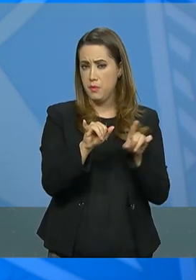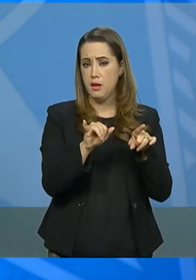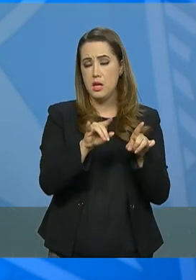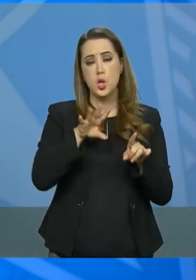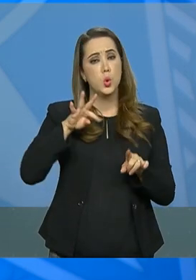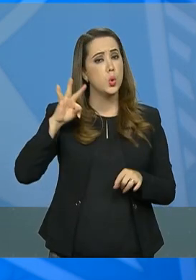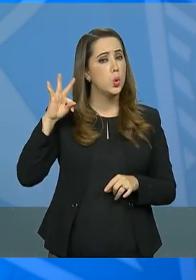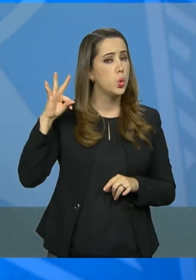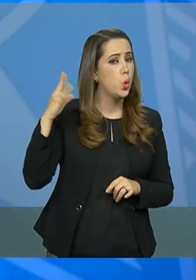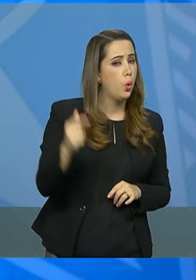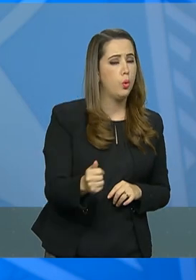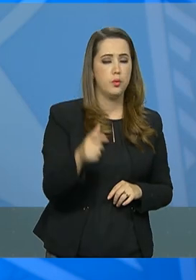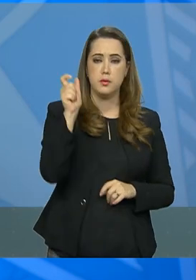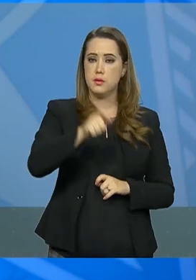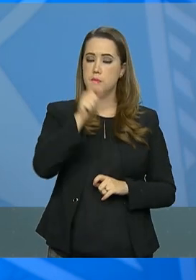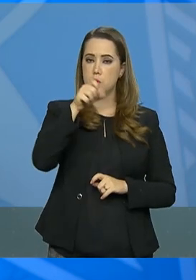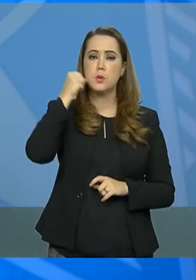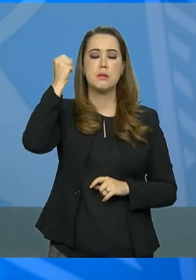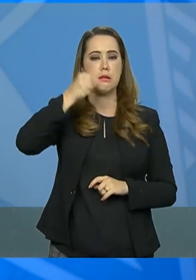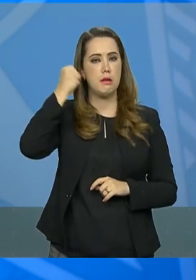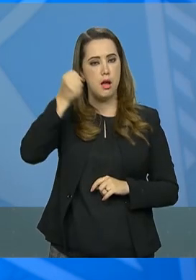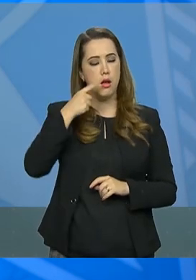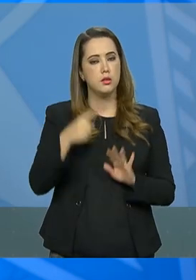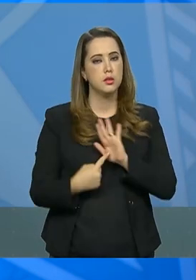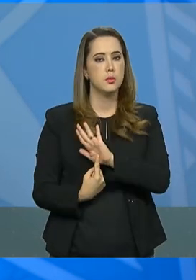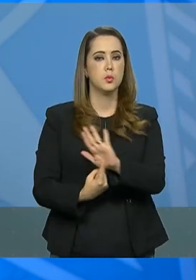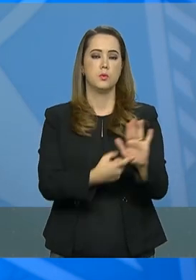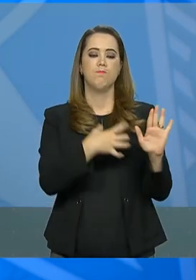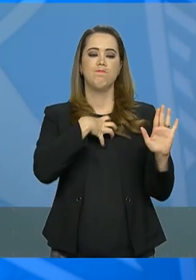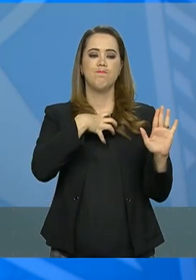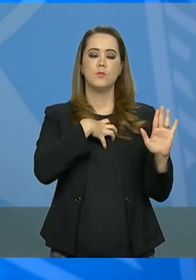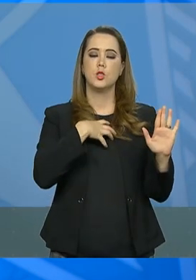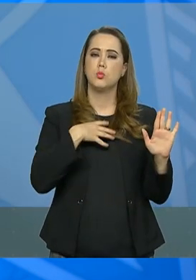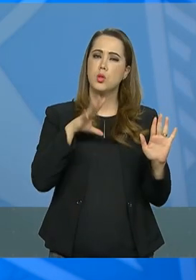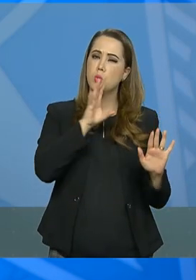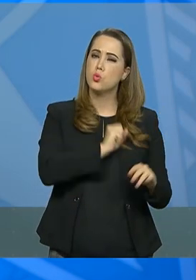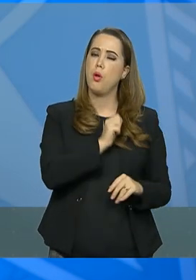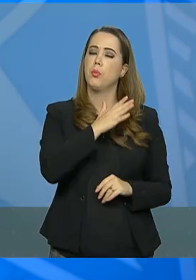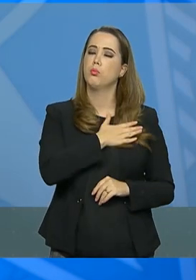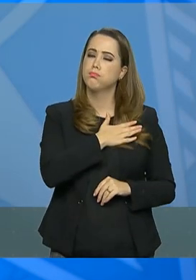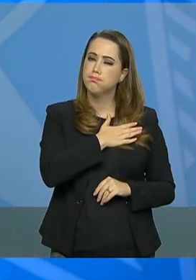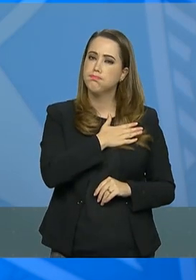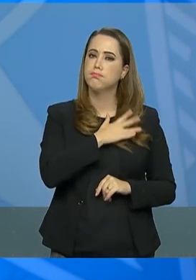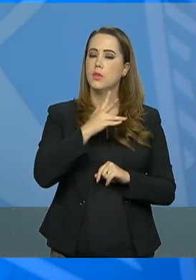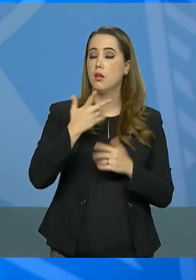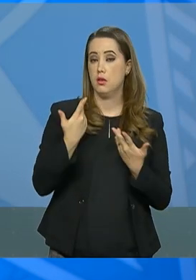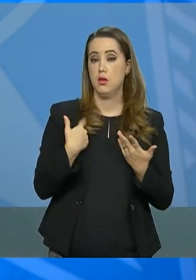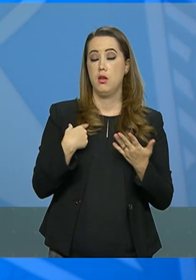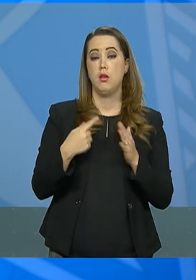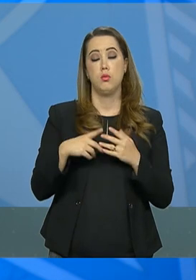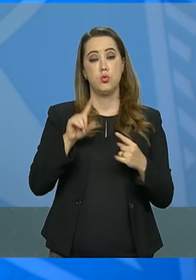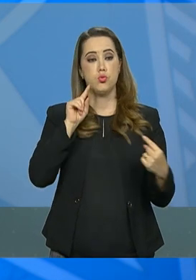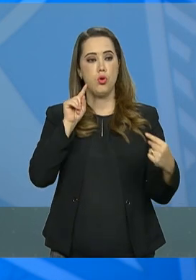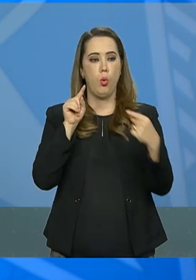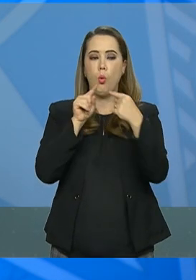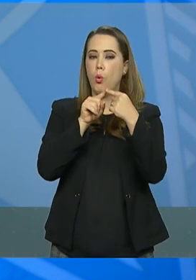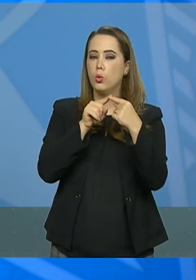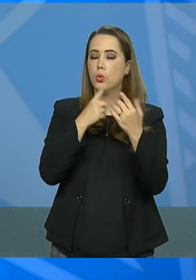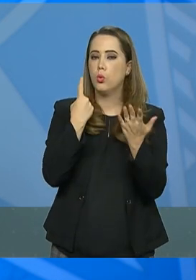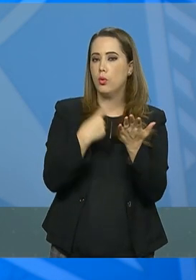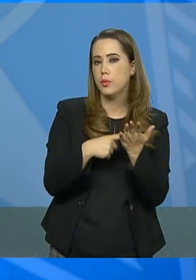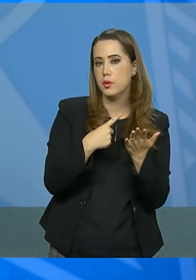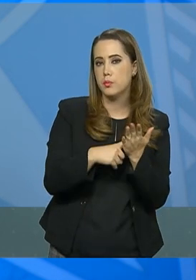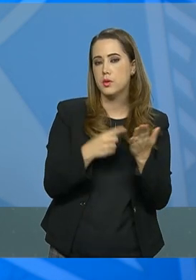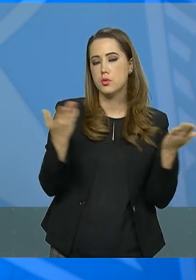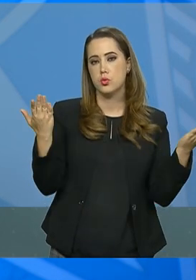que, demonstrando um sentimento nacional, atenderam ao compromisso de comparecer